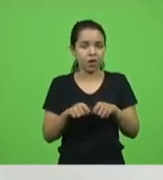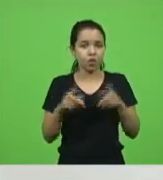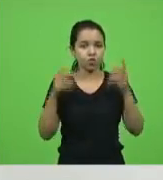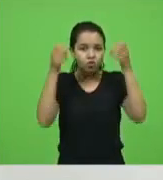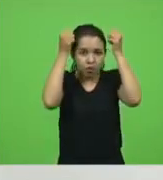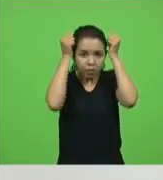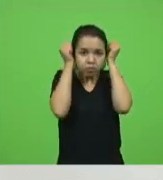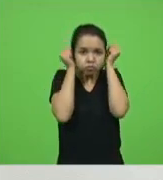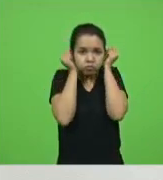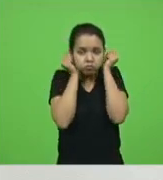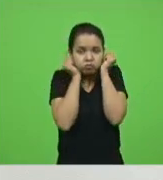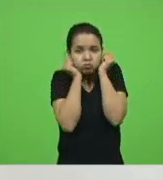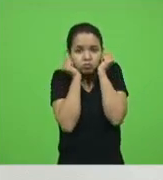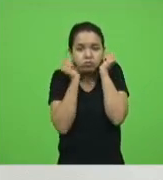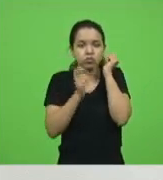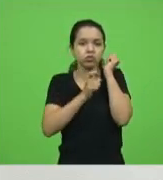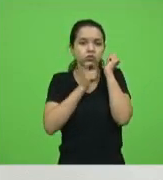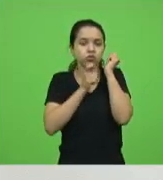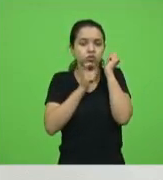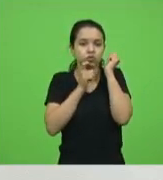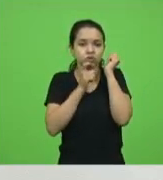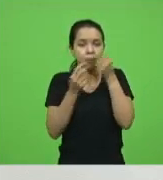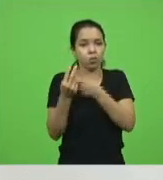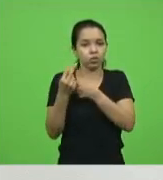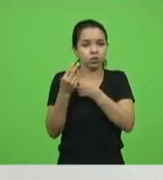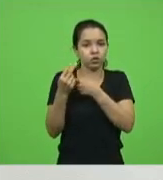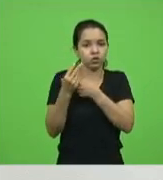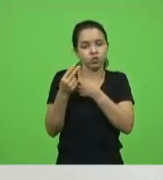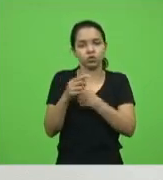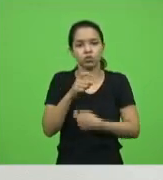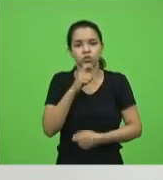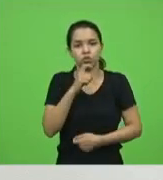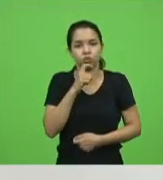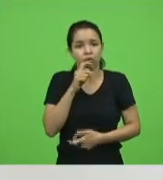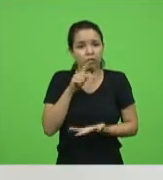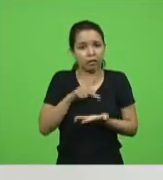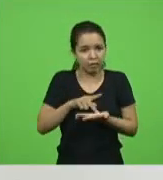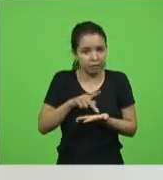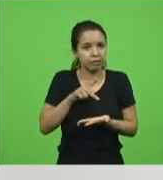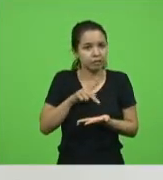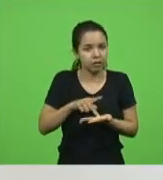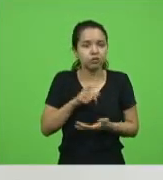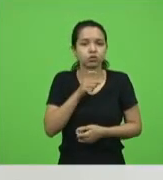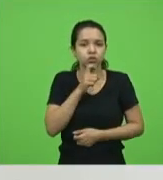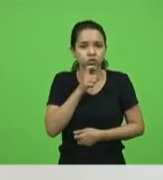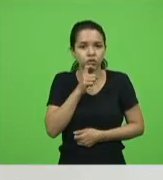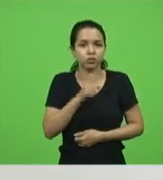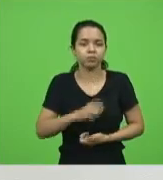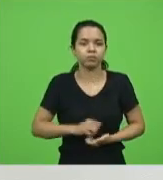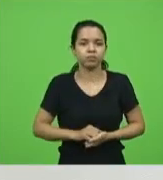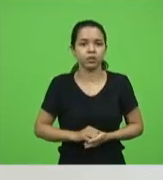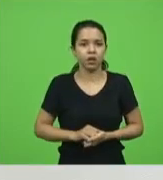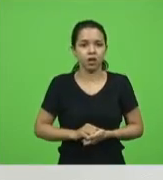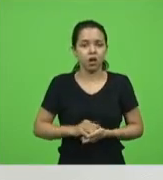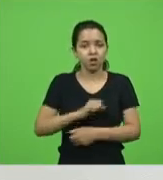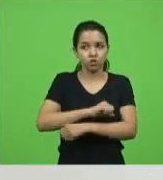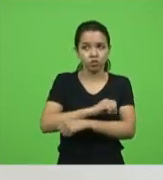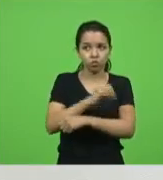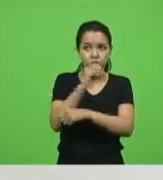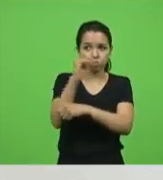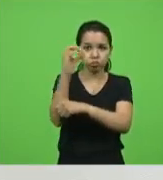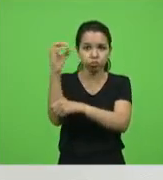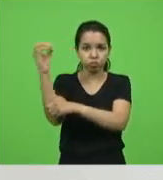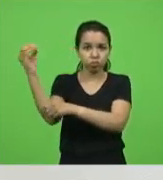usava, assim, tinha umas orelhas naquilo ali para você proteger do frio, e realmente frio mesmo. Aí clareava o dia, a gente olhava, para quem conhece